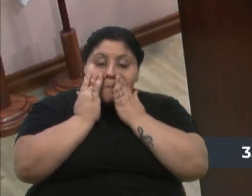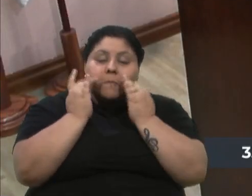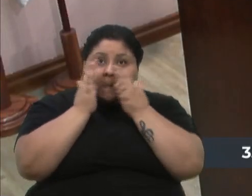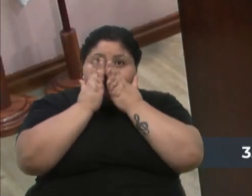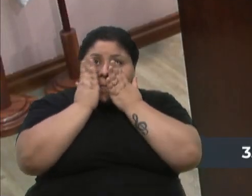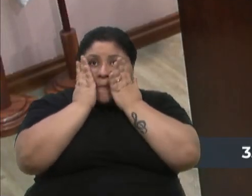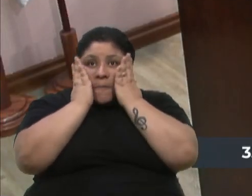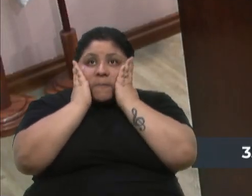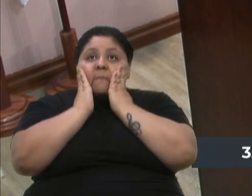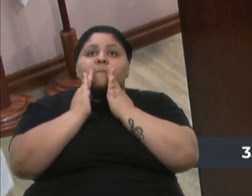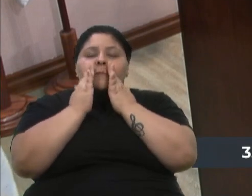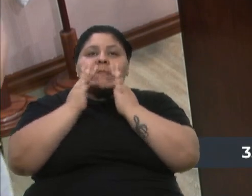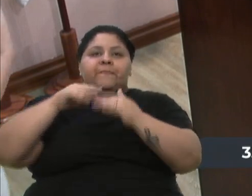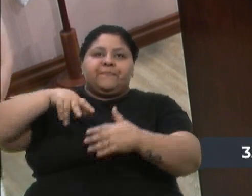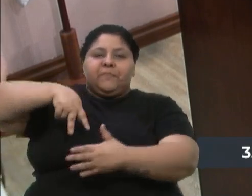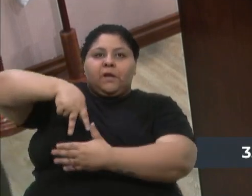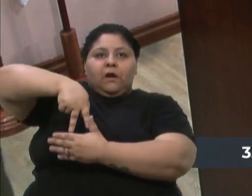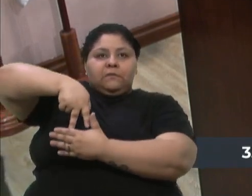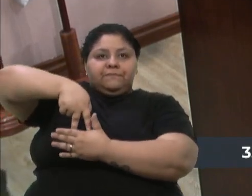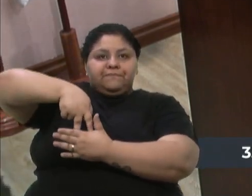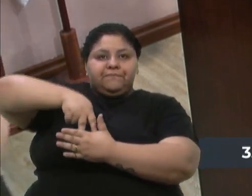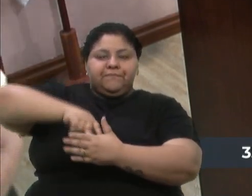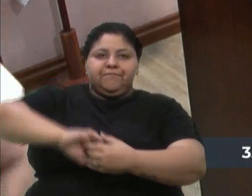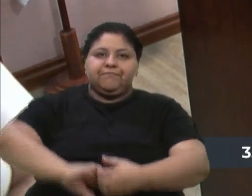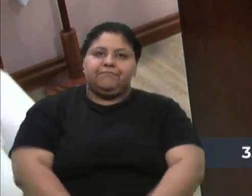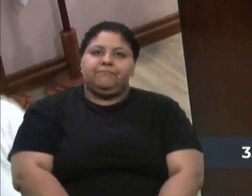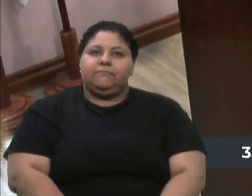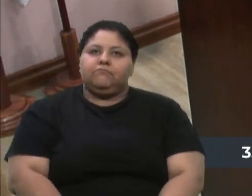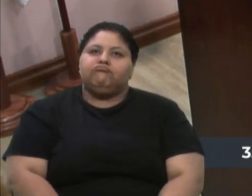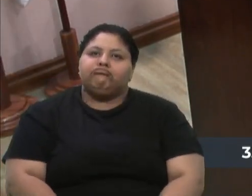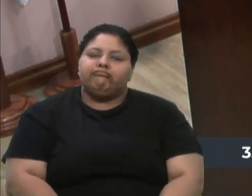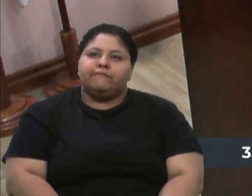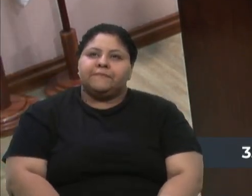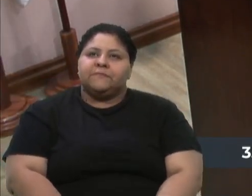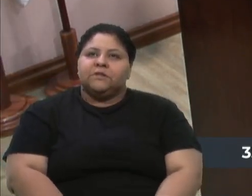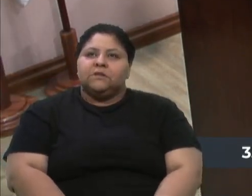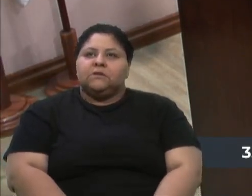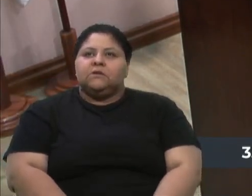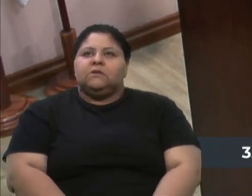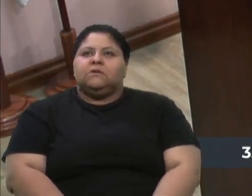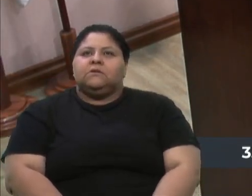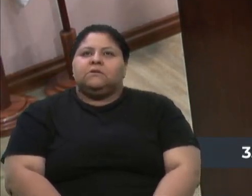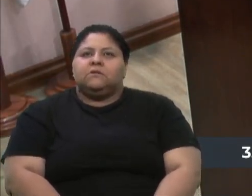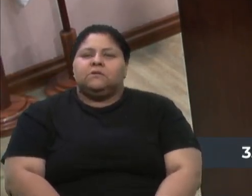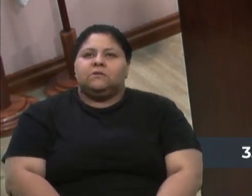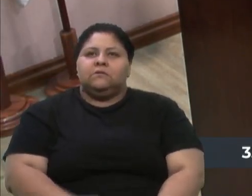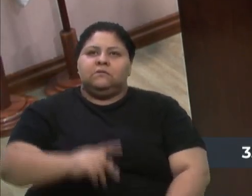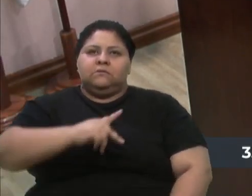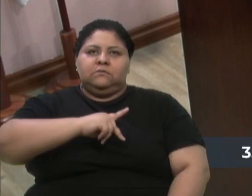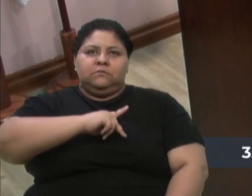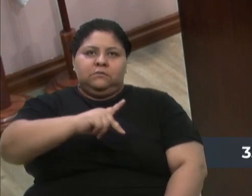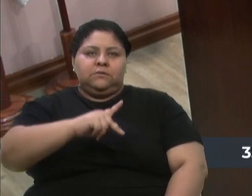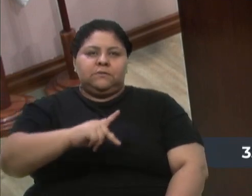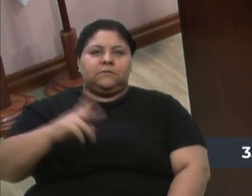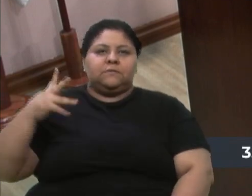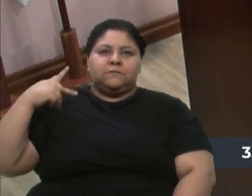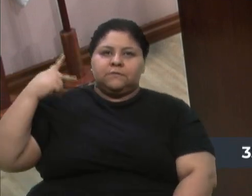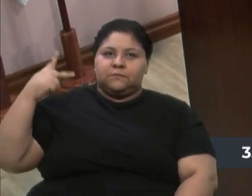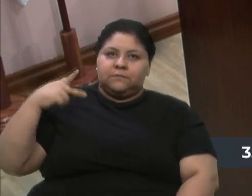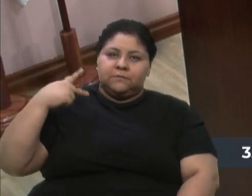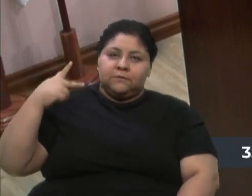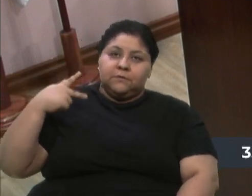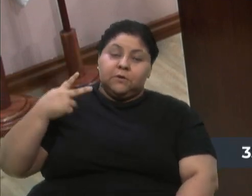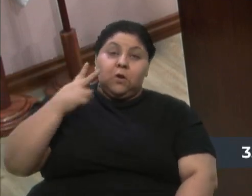O presidente, senhoras senhores vereadores, olha